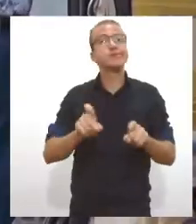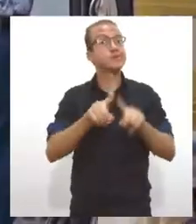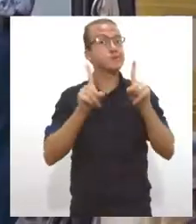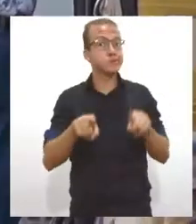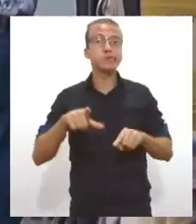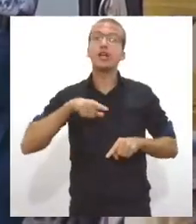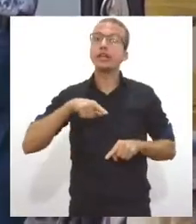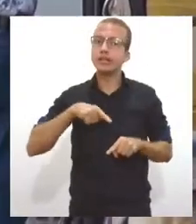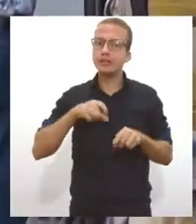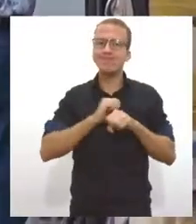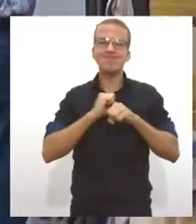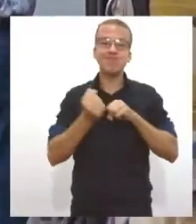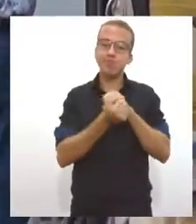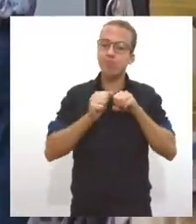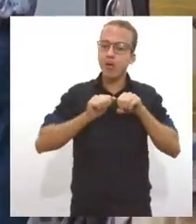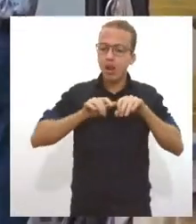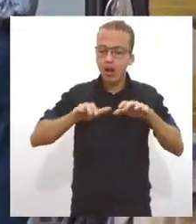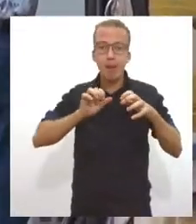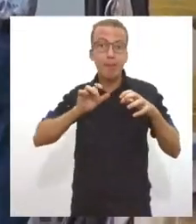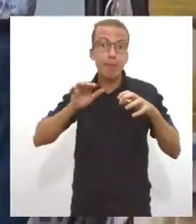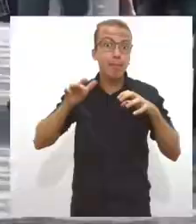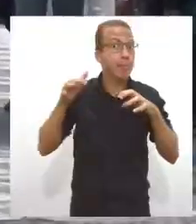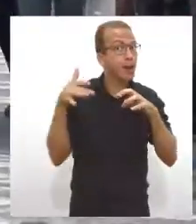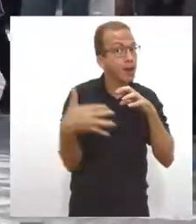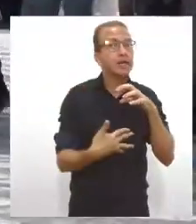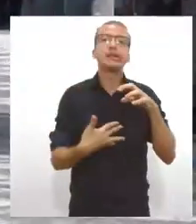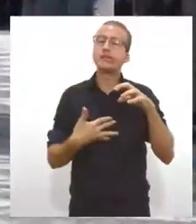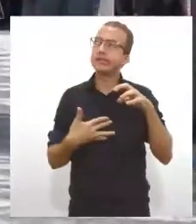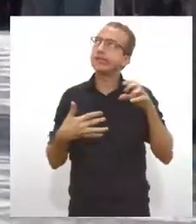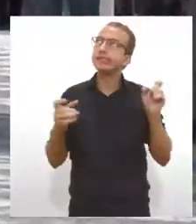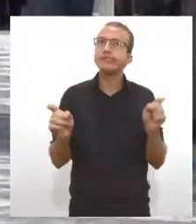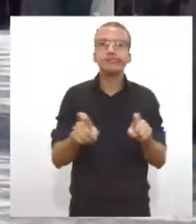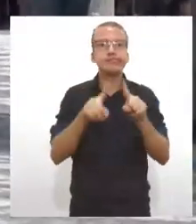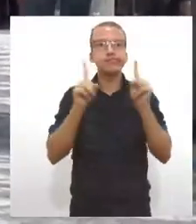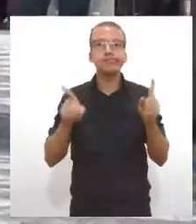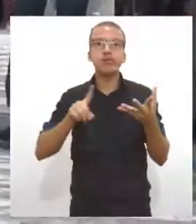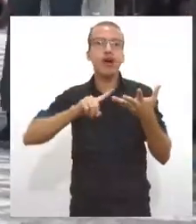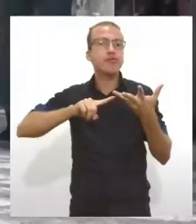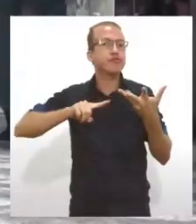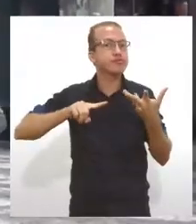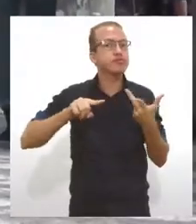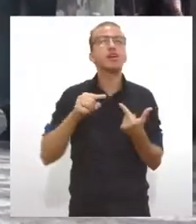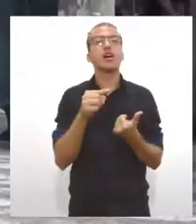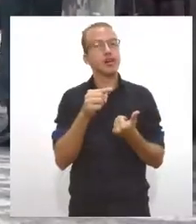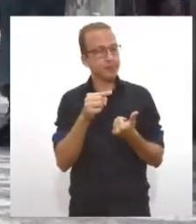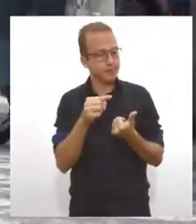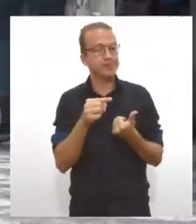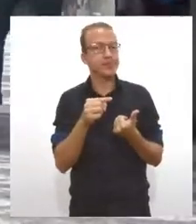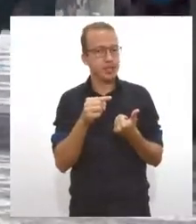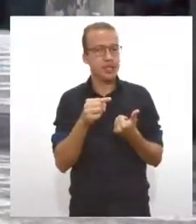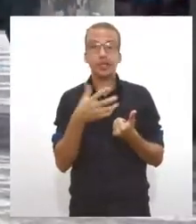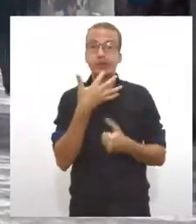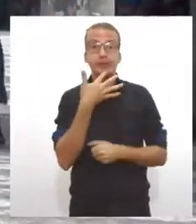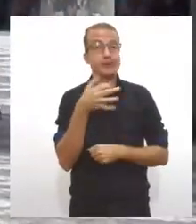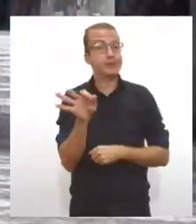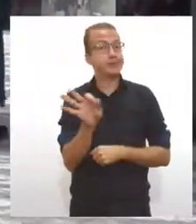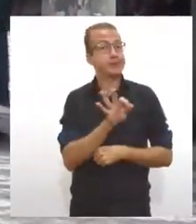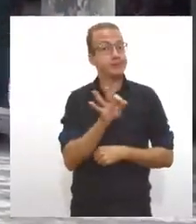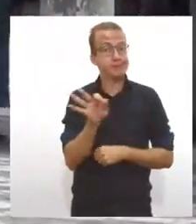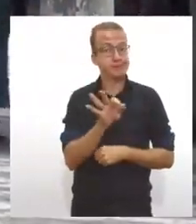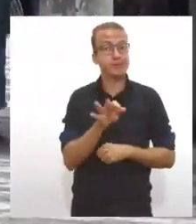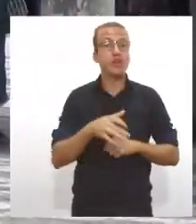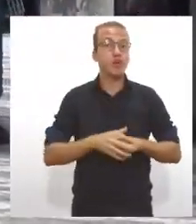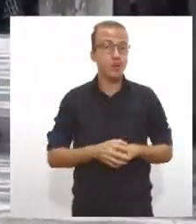Covid-19 trouxe inúmeros questionamentos sobre algo ainda pouco conhecido em todo o mundo, o